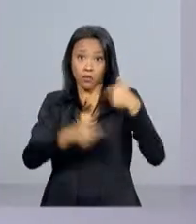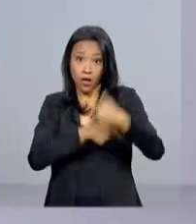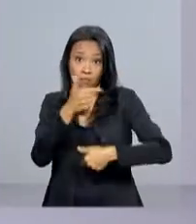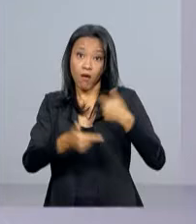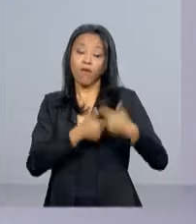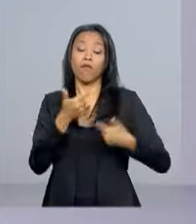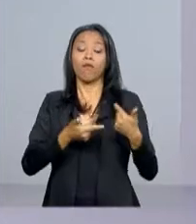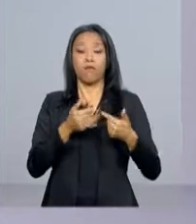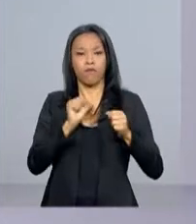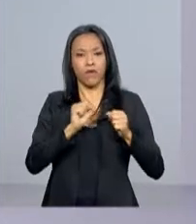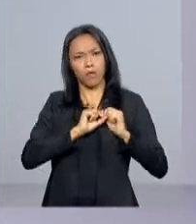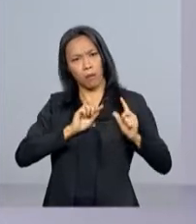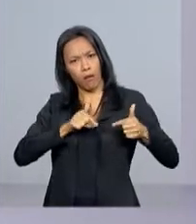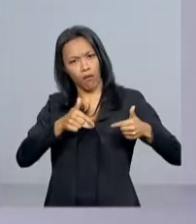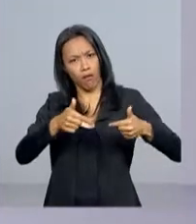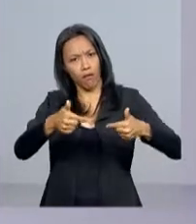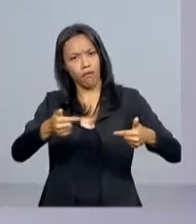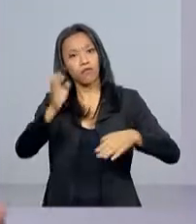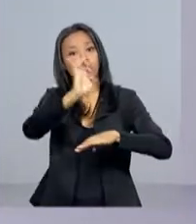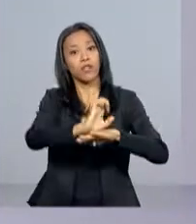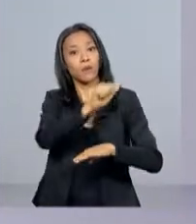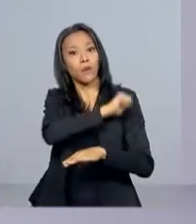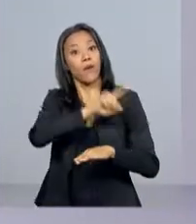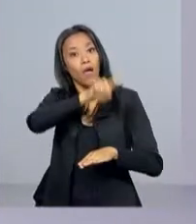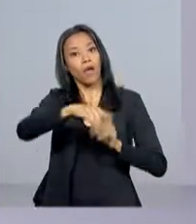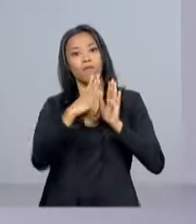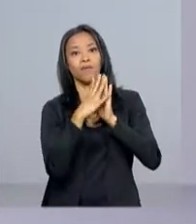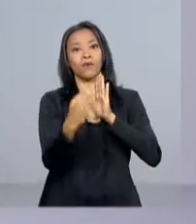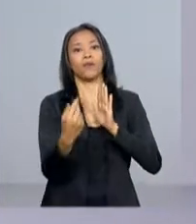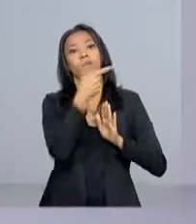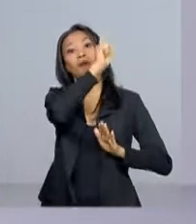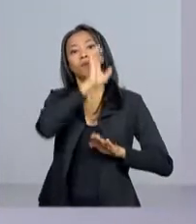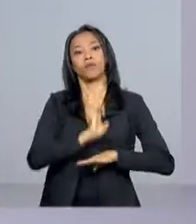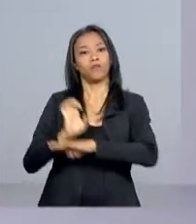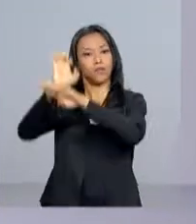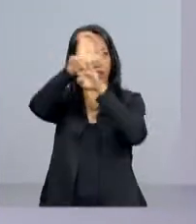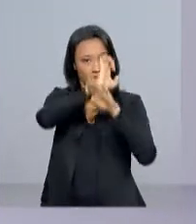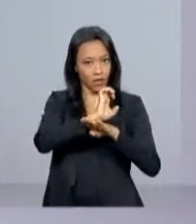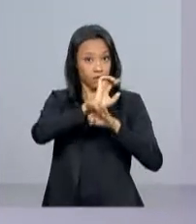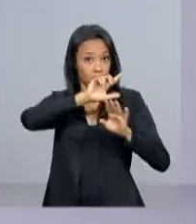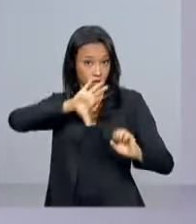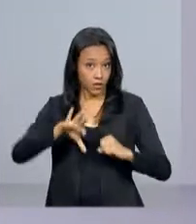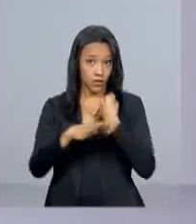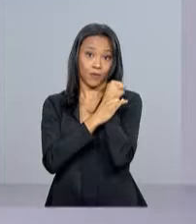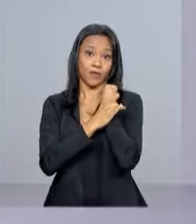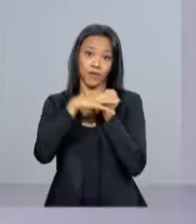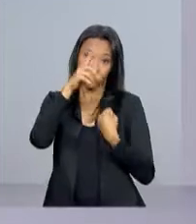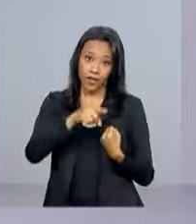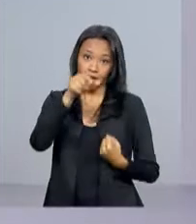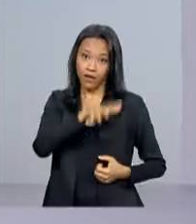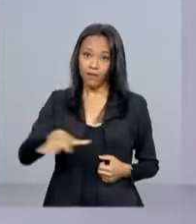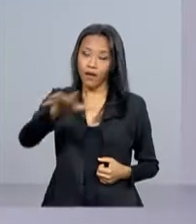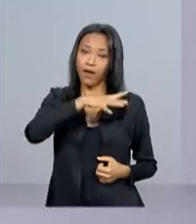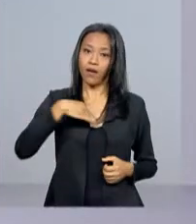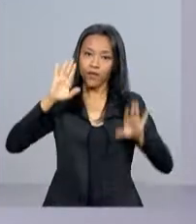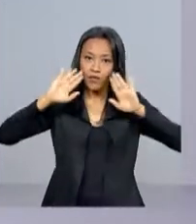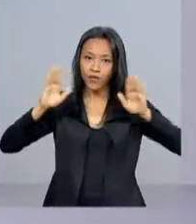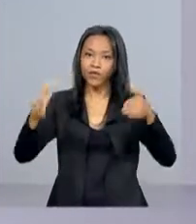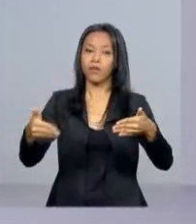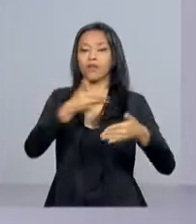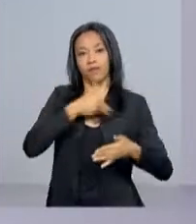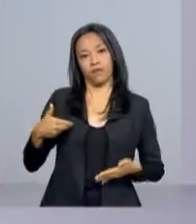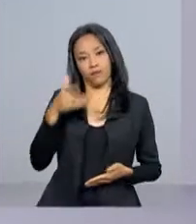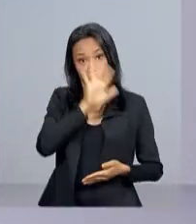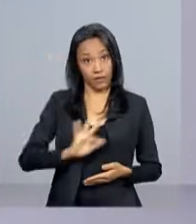durante a intervenção federal no Rio de Janeiro servem de exemplo para outros estados. A segurança pública é uma das áreas prioritárias para o governo